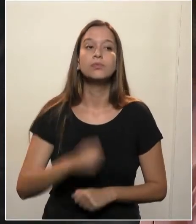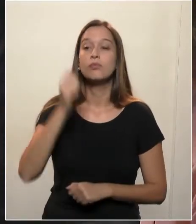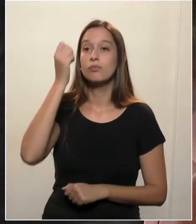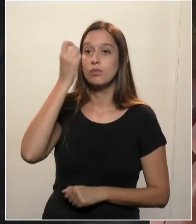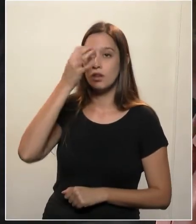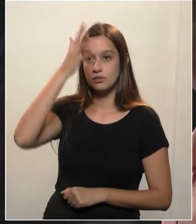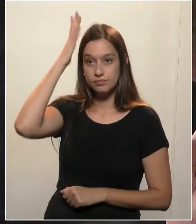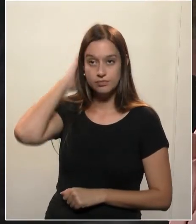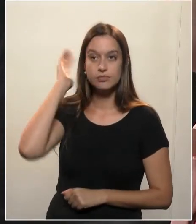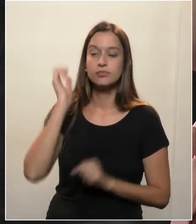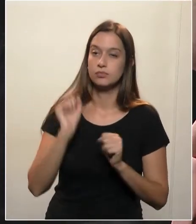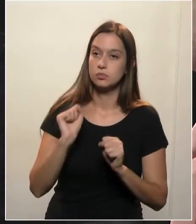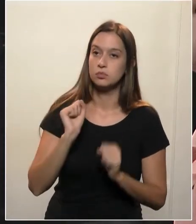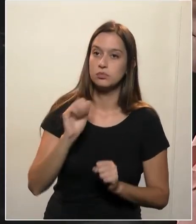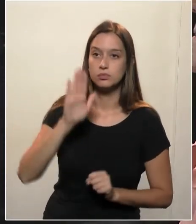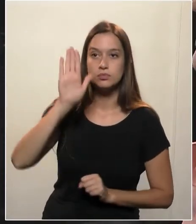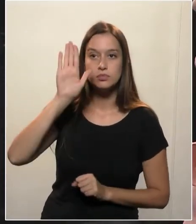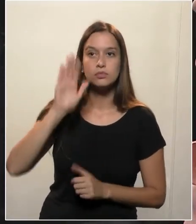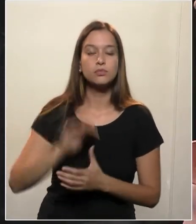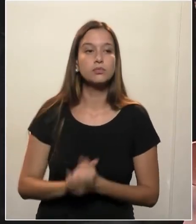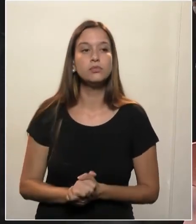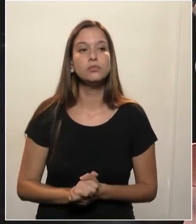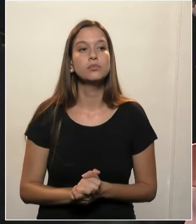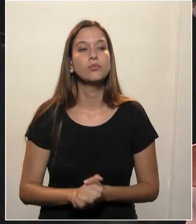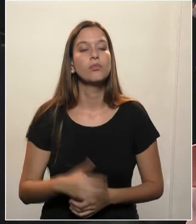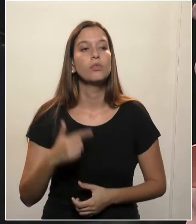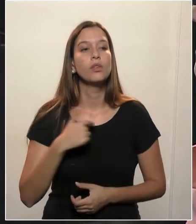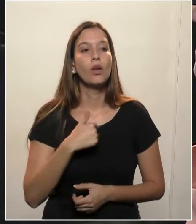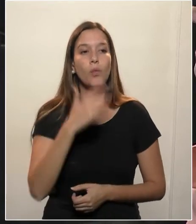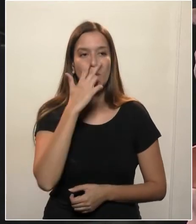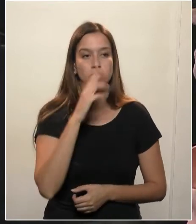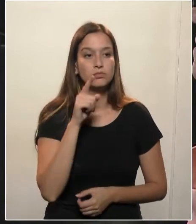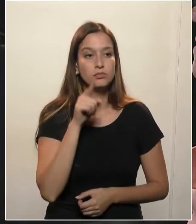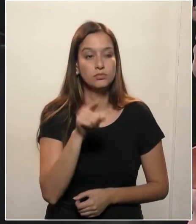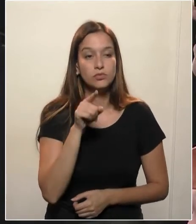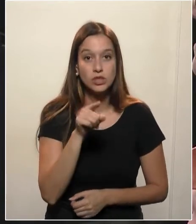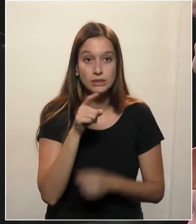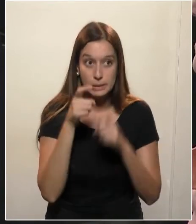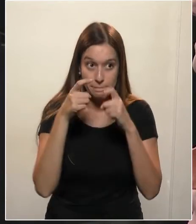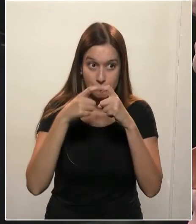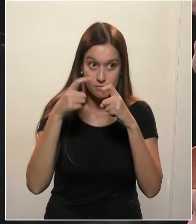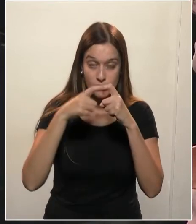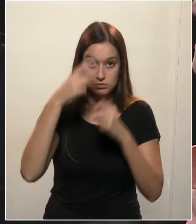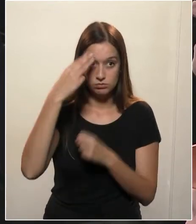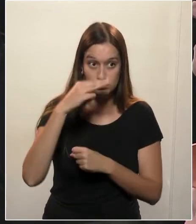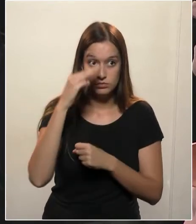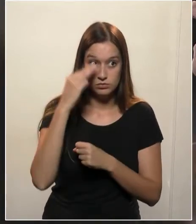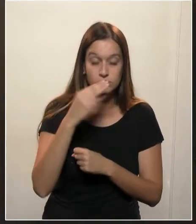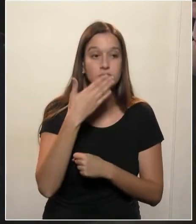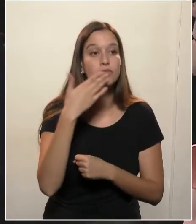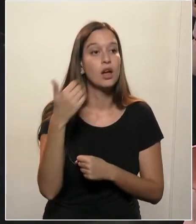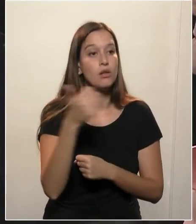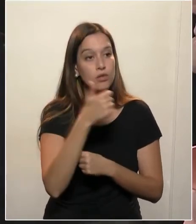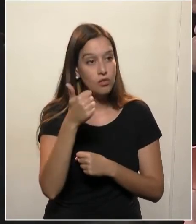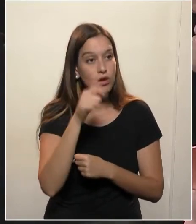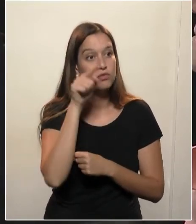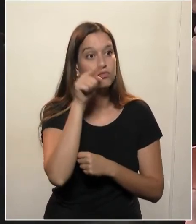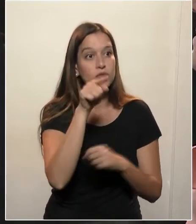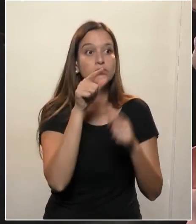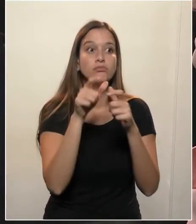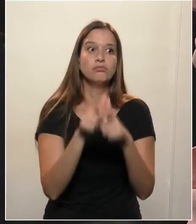Perguntava ao deputado Miquel, e acho que a Exª, como médico, melhor do que a maioria de nós leigos,